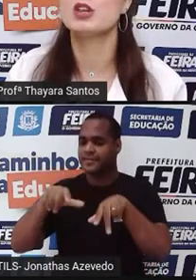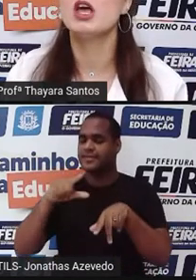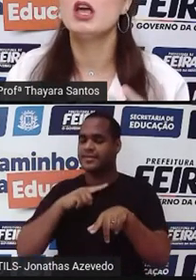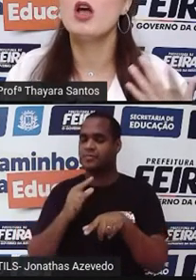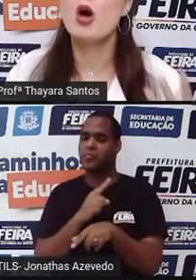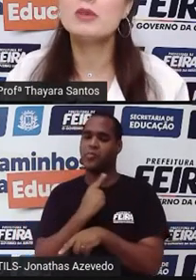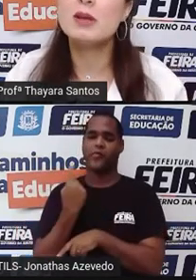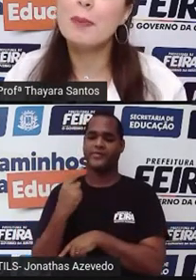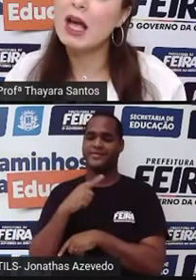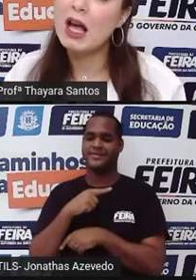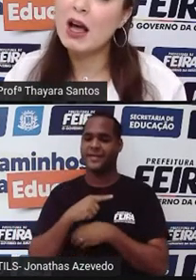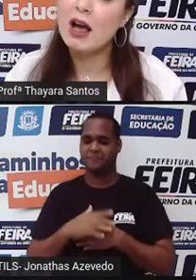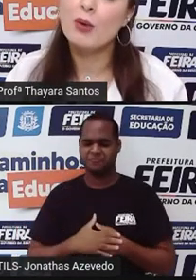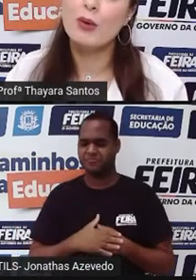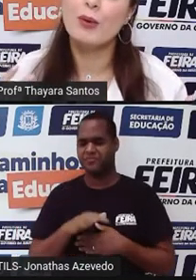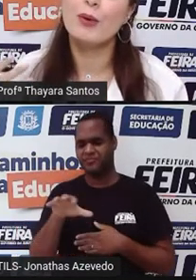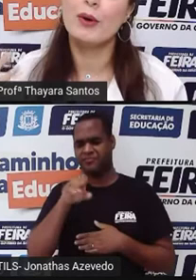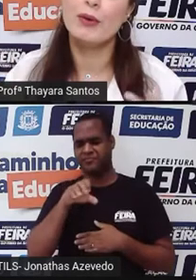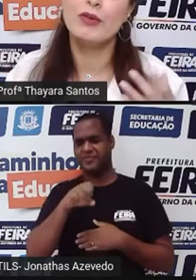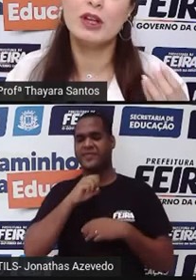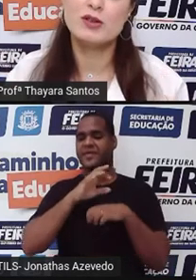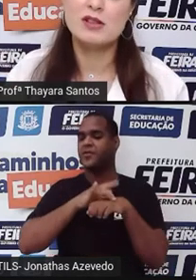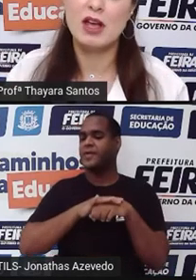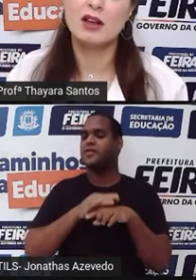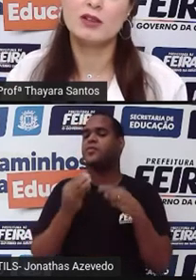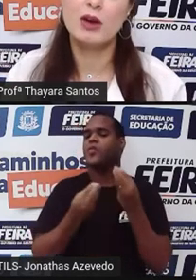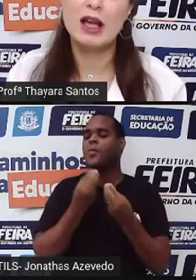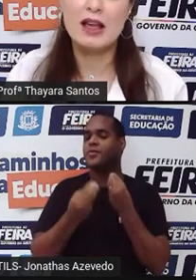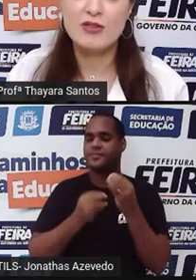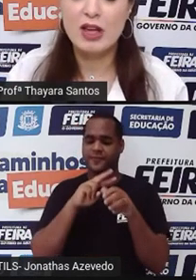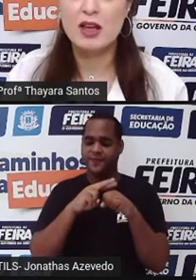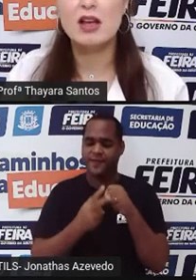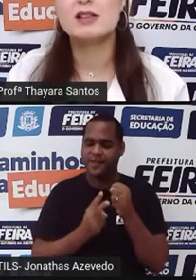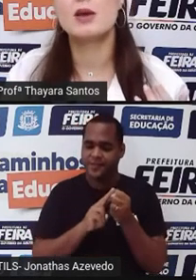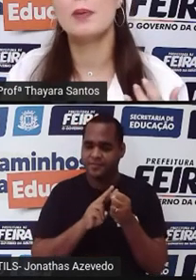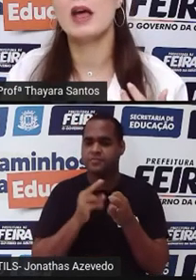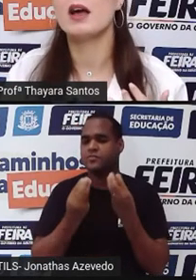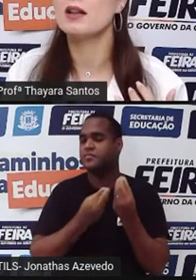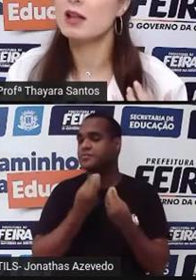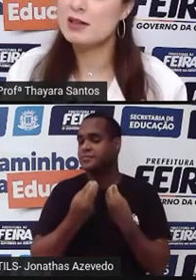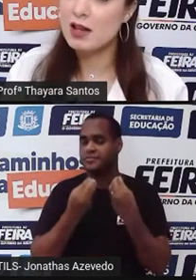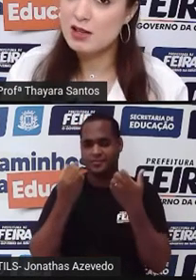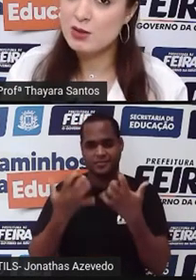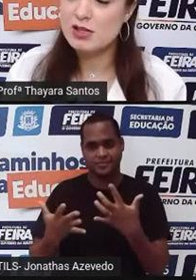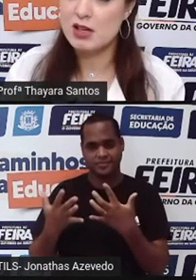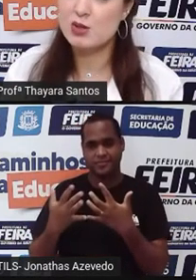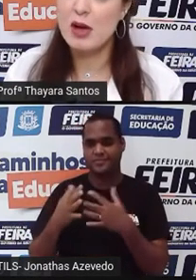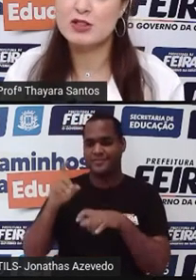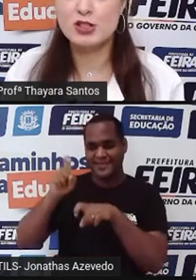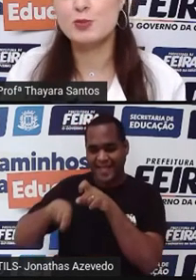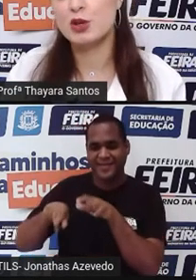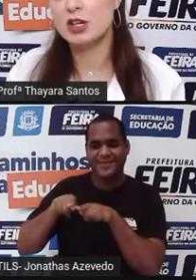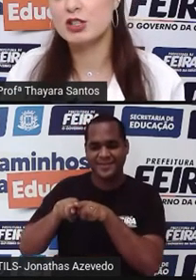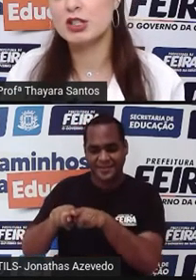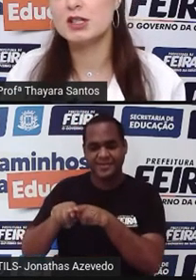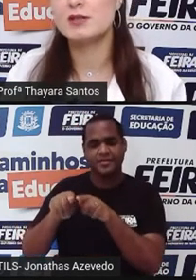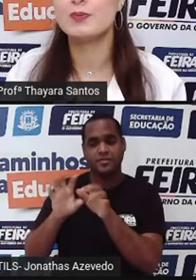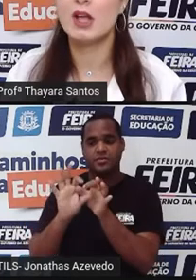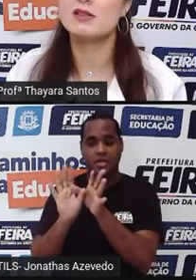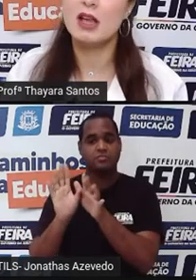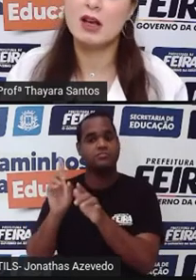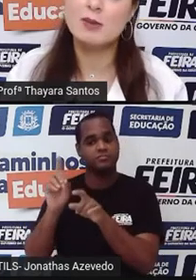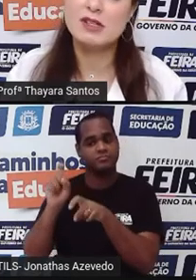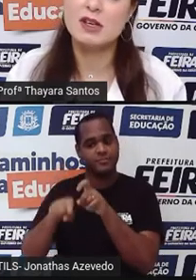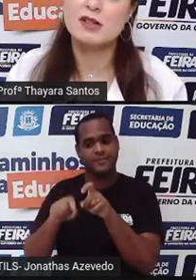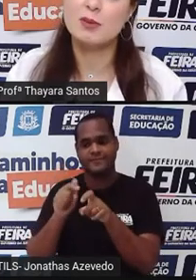ela à morte. E como se pega o vírus do HIV? Se pega nas relações sexuais desprotegidas,